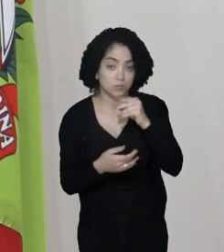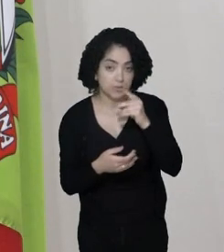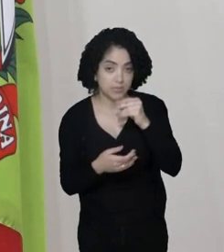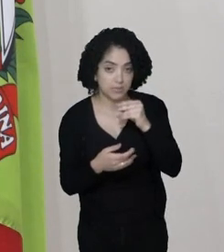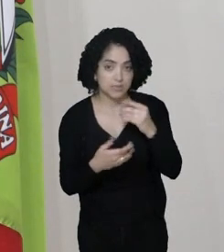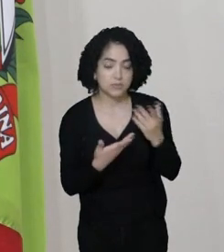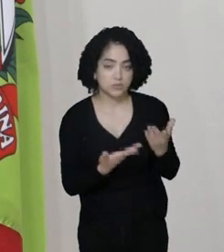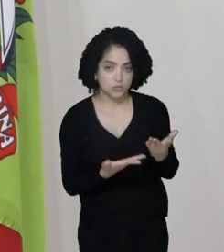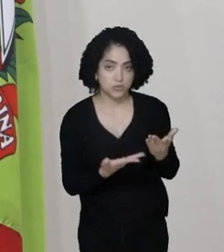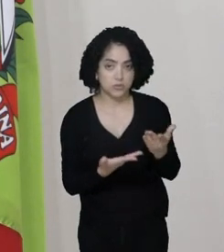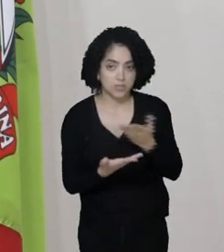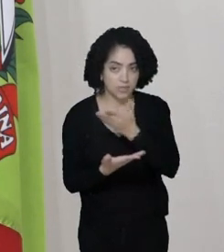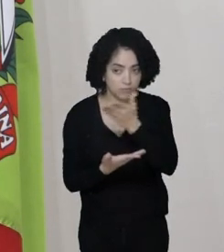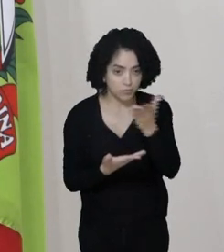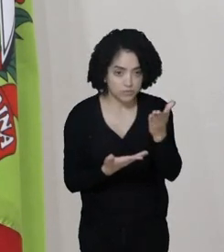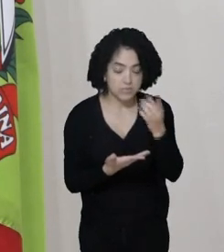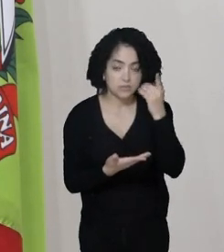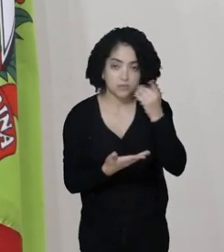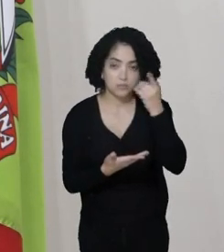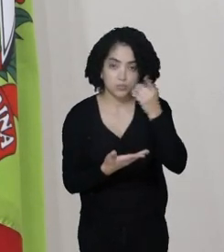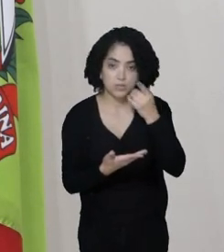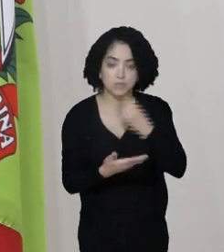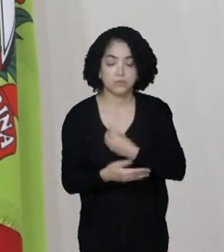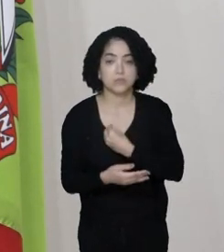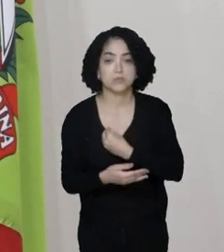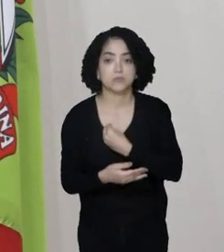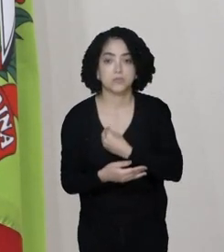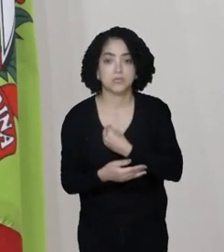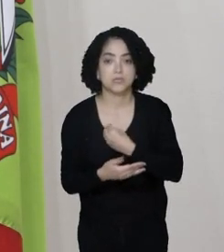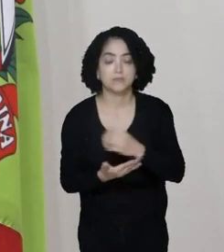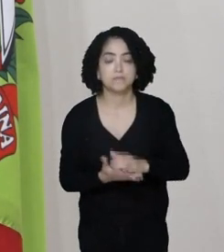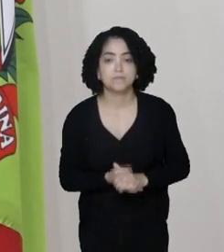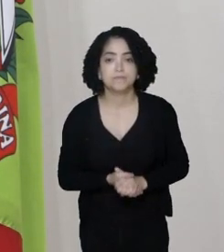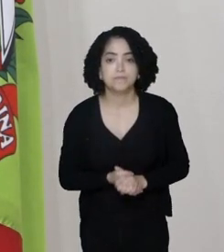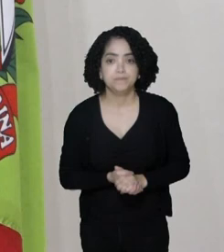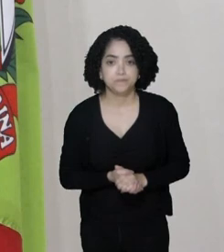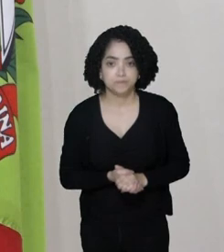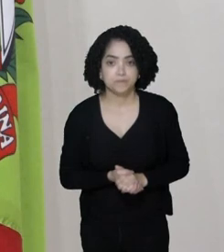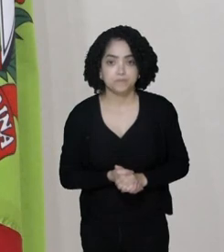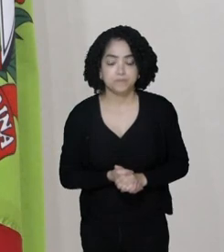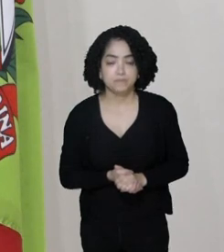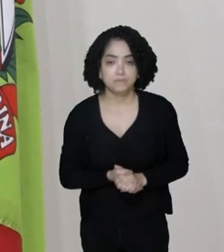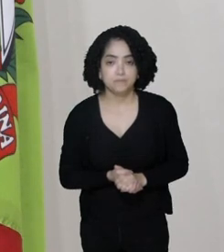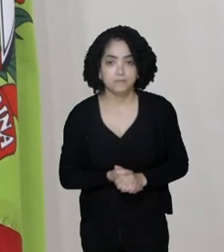e demais deputados, deputado Ismael,